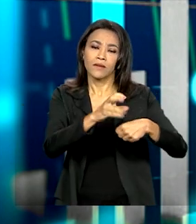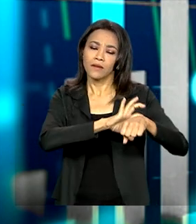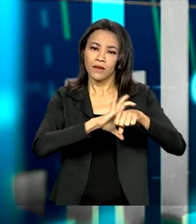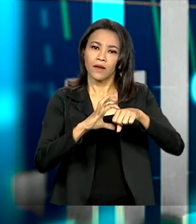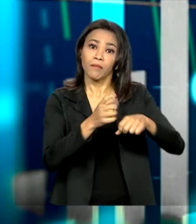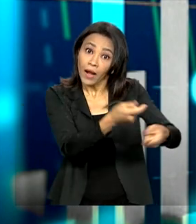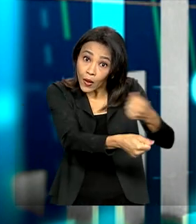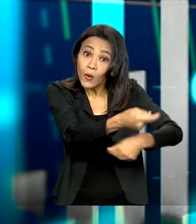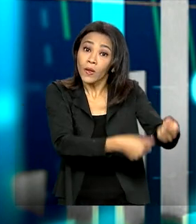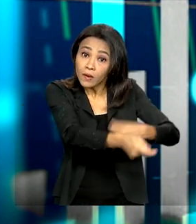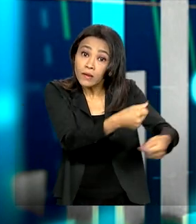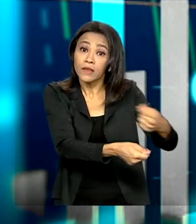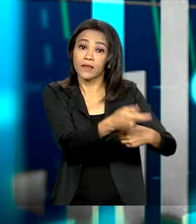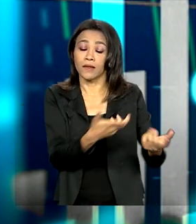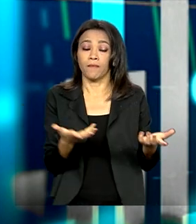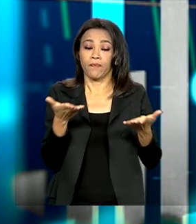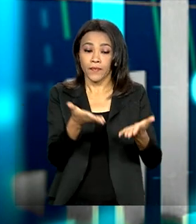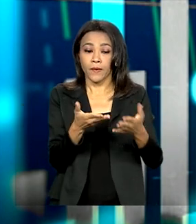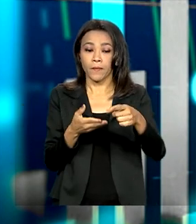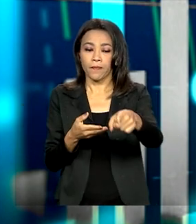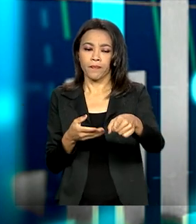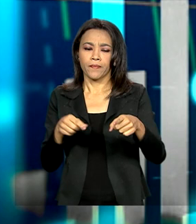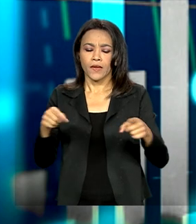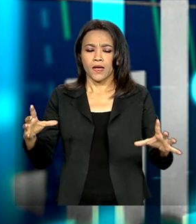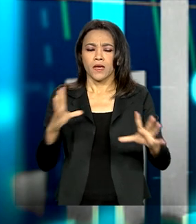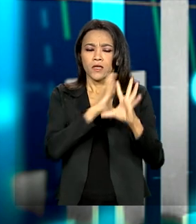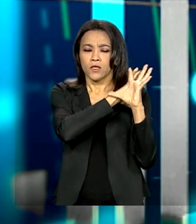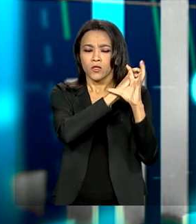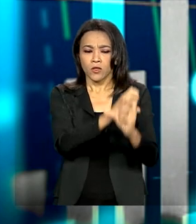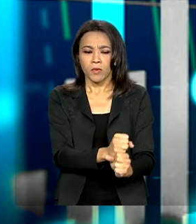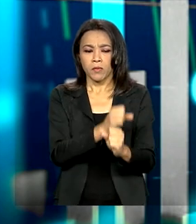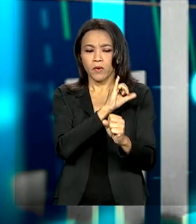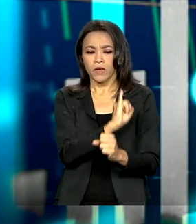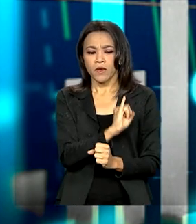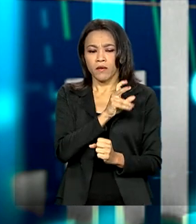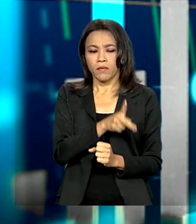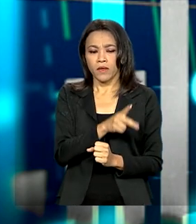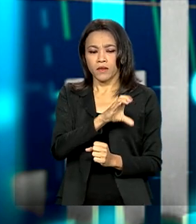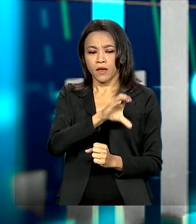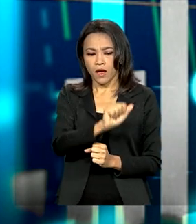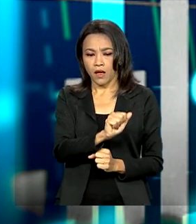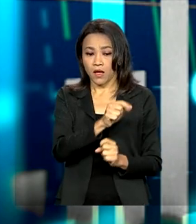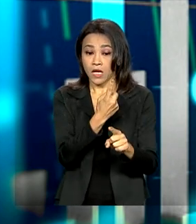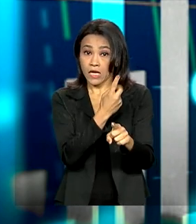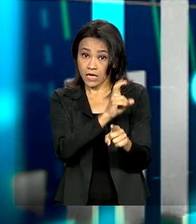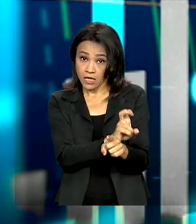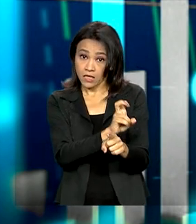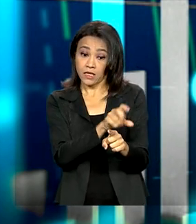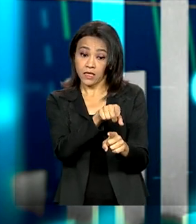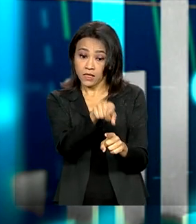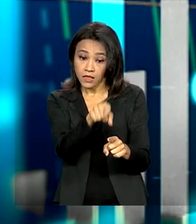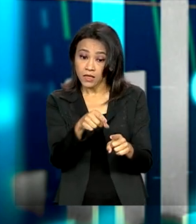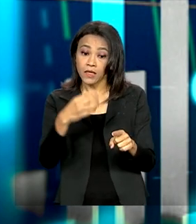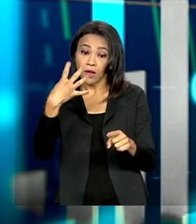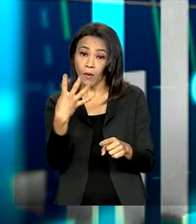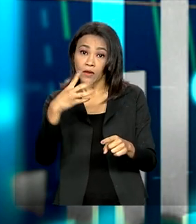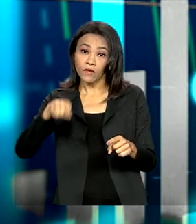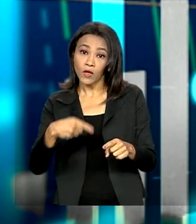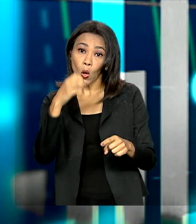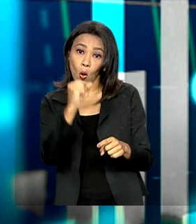forma, a inflação acumulada do ano, medida pelo IPCA 15, está em 4,8%, abaixo, portanto, da